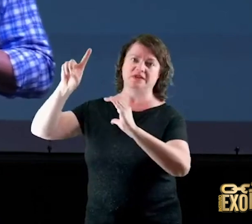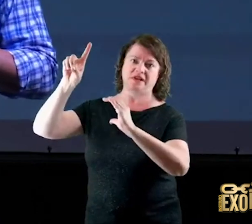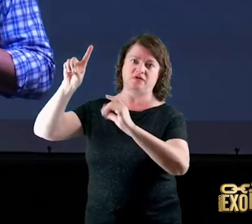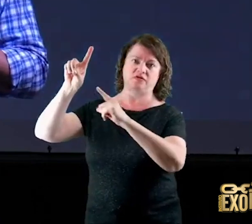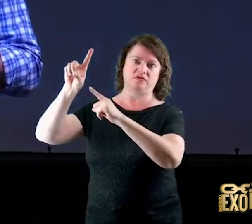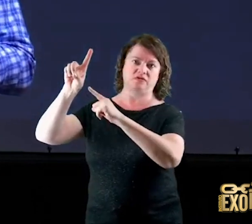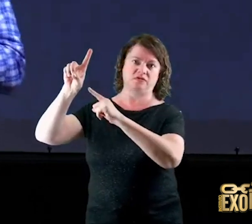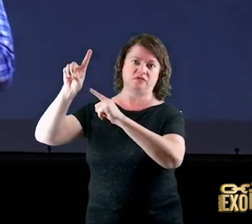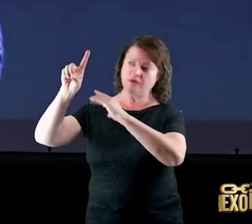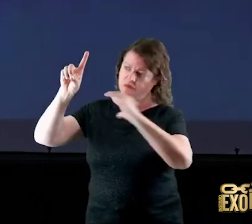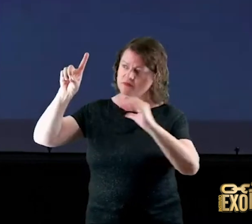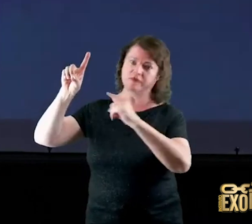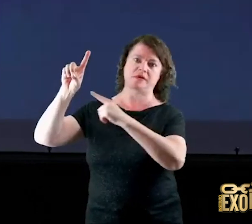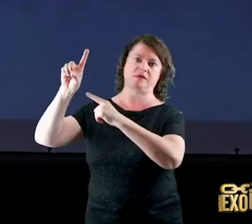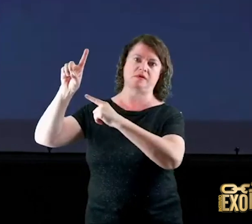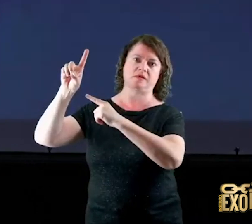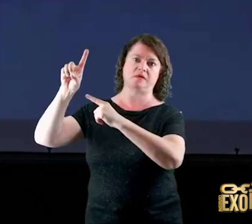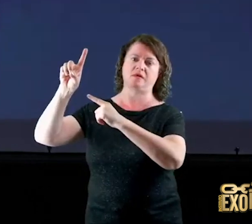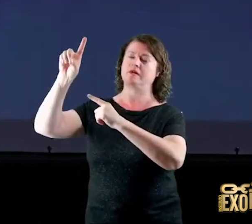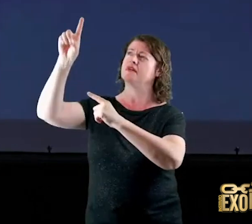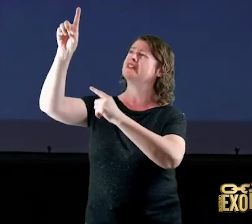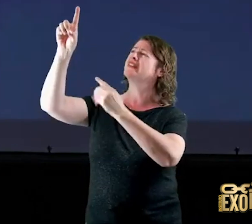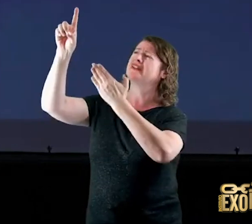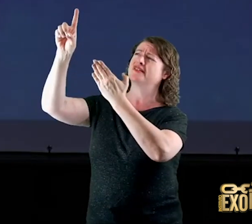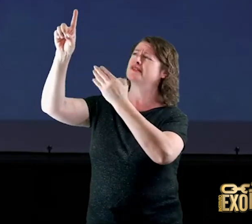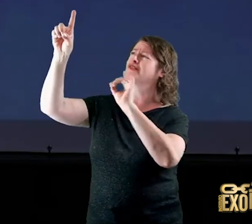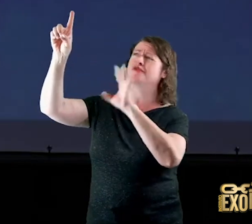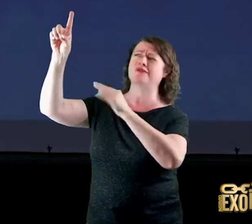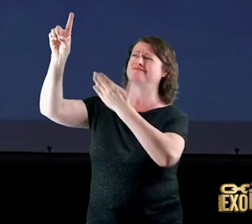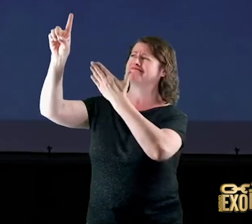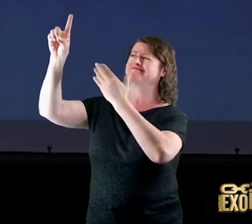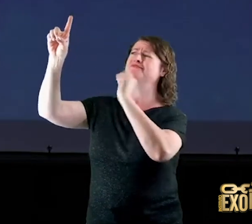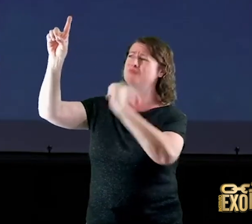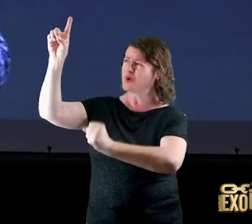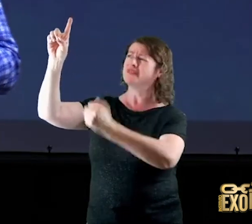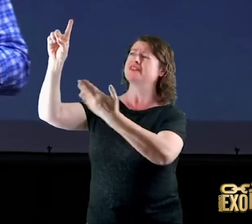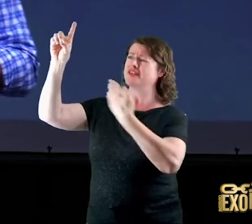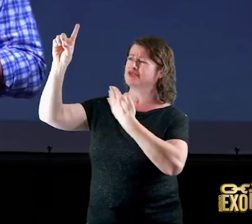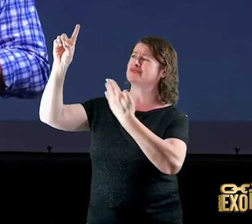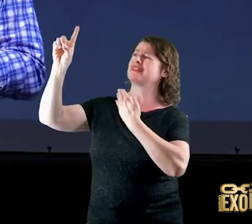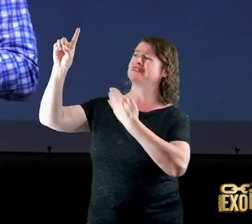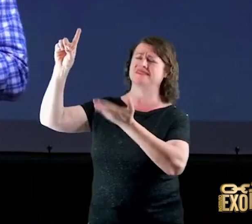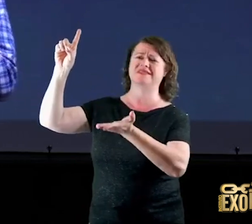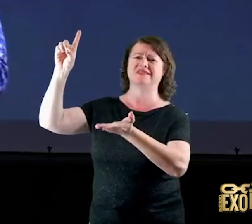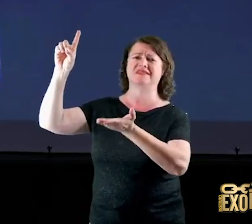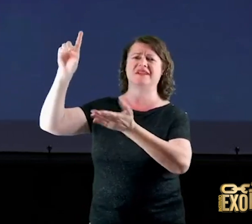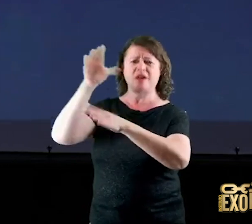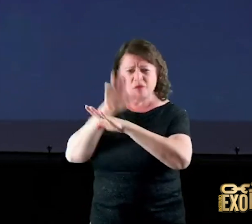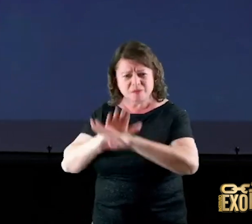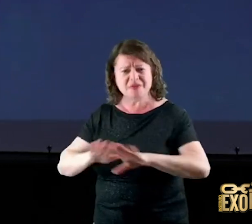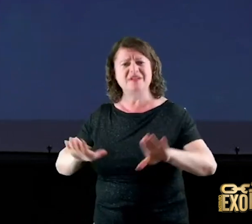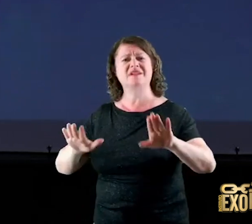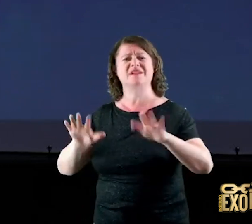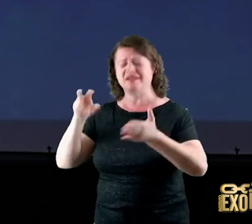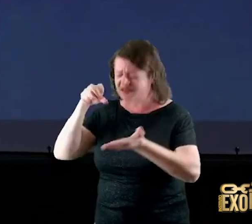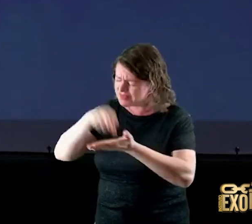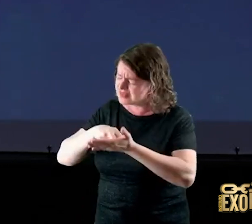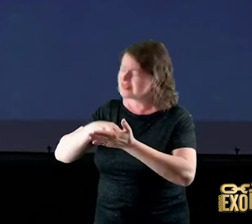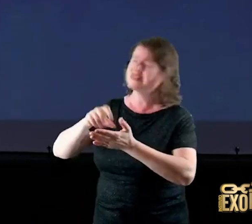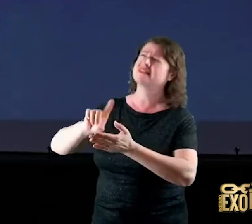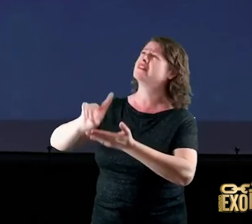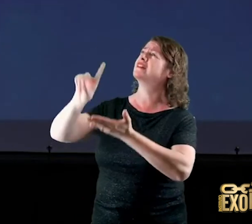assim Deus só o Senhor pode me livrar quando a gente se humilha a ponto de dizer para Deus Deus o Senhor é a minha